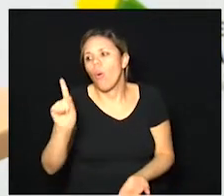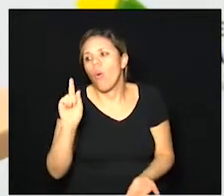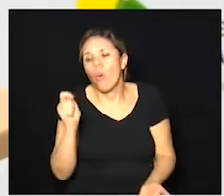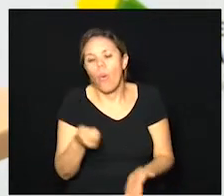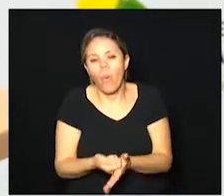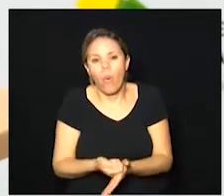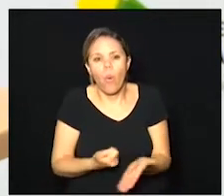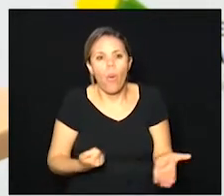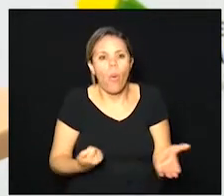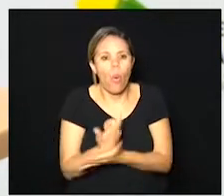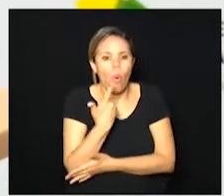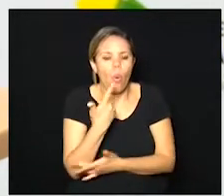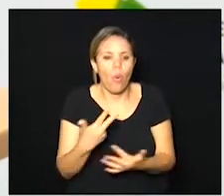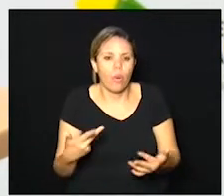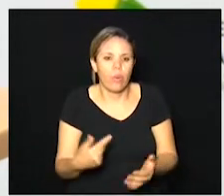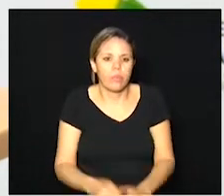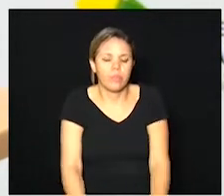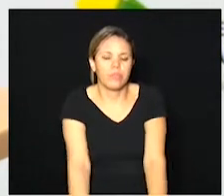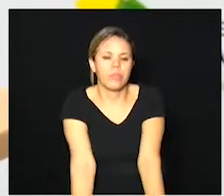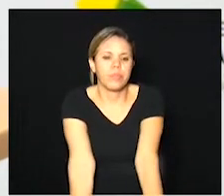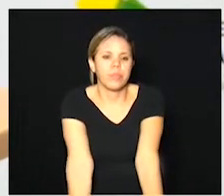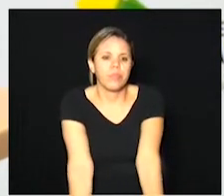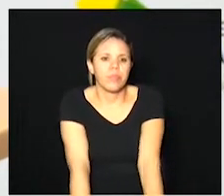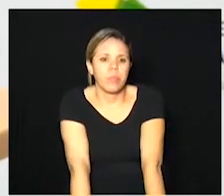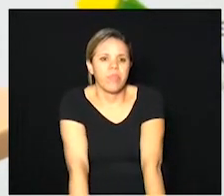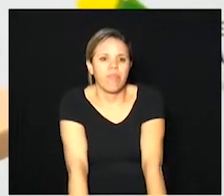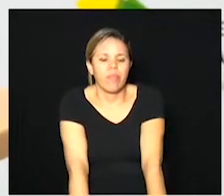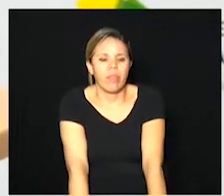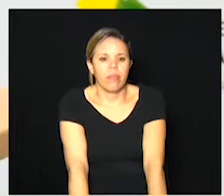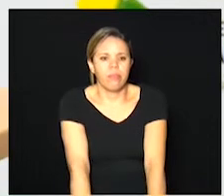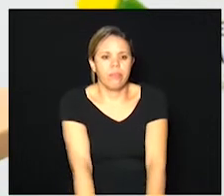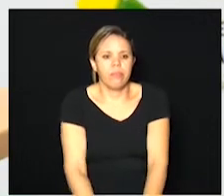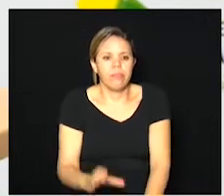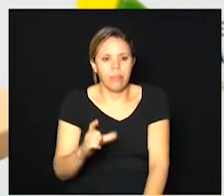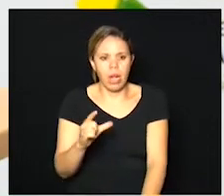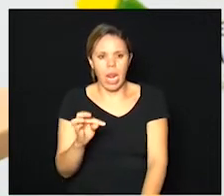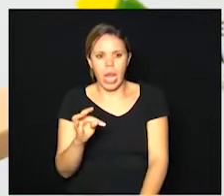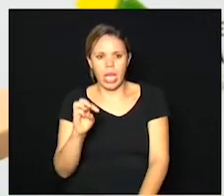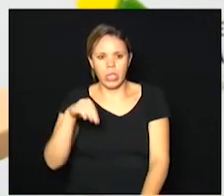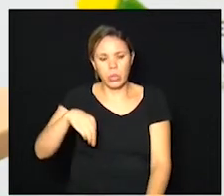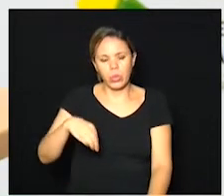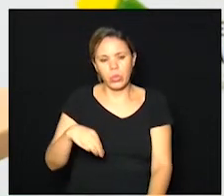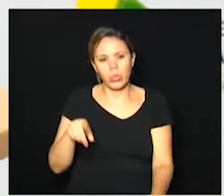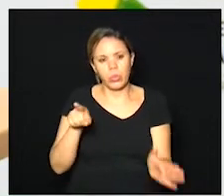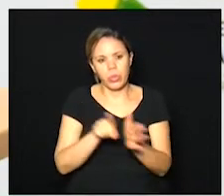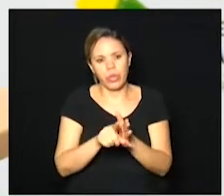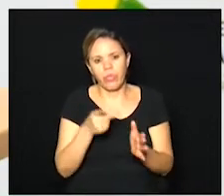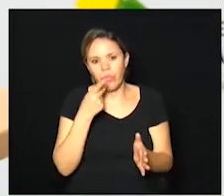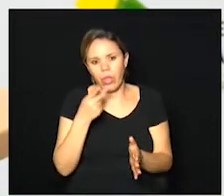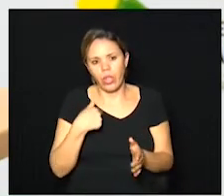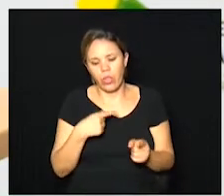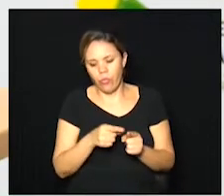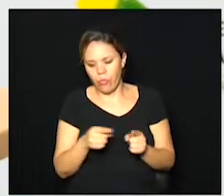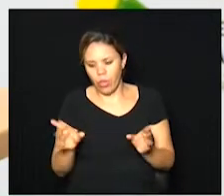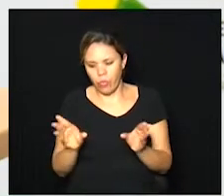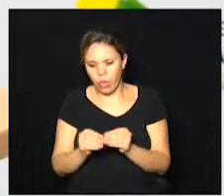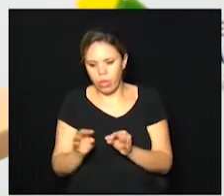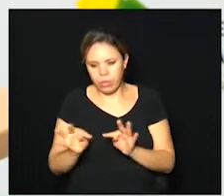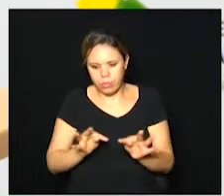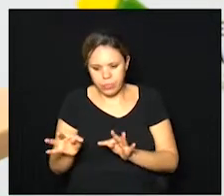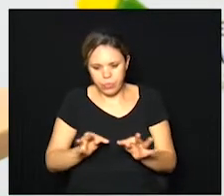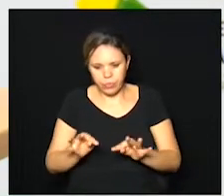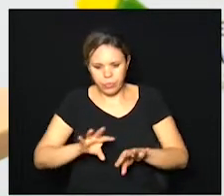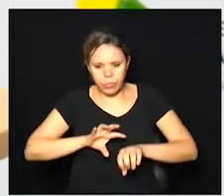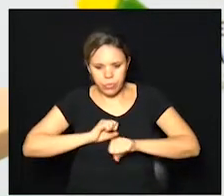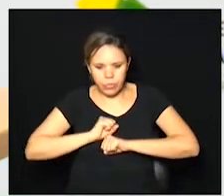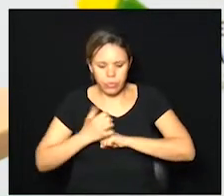comprar alguma coisa o prefeito Cleiton Rodrigues na verdade ele dá um depoimento aqui ele diz que está em fase final de tratamento da